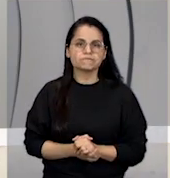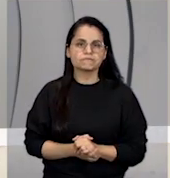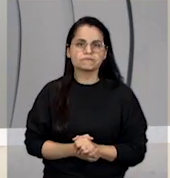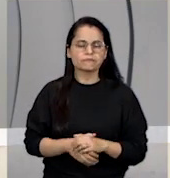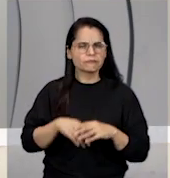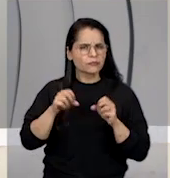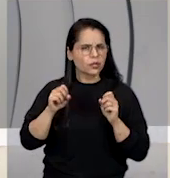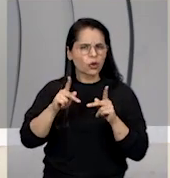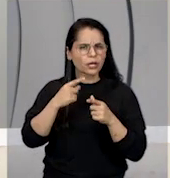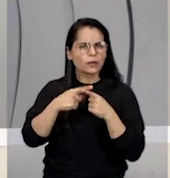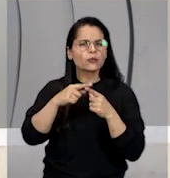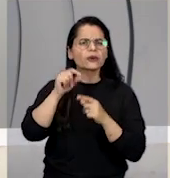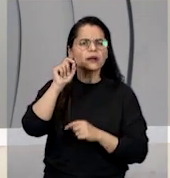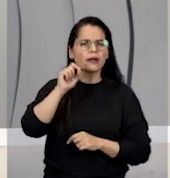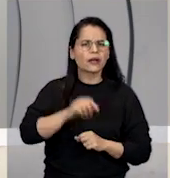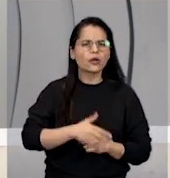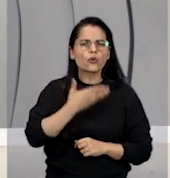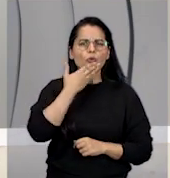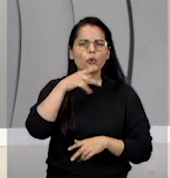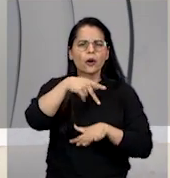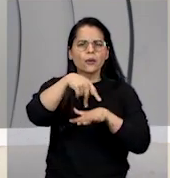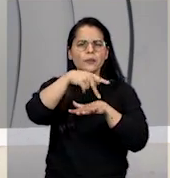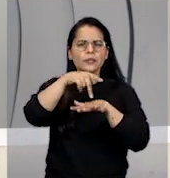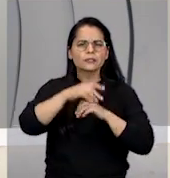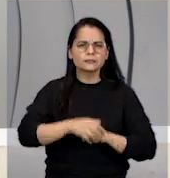Ok. Por quem? Por quais países?